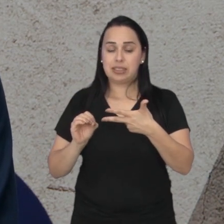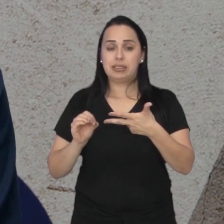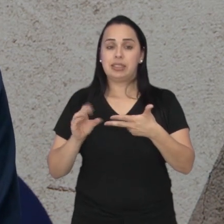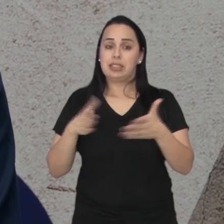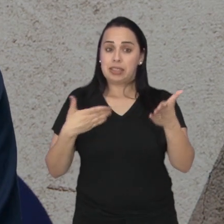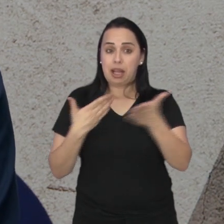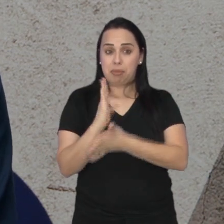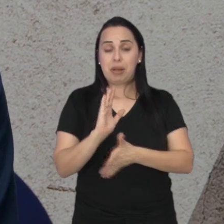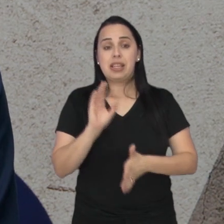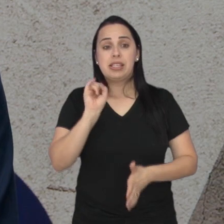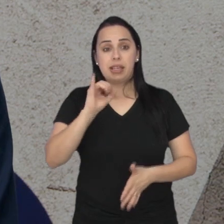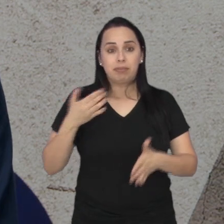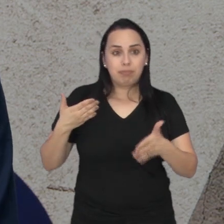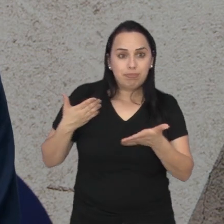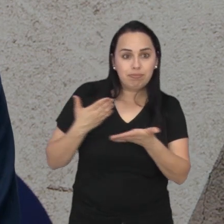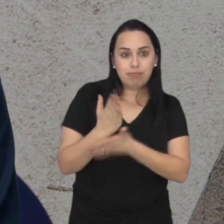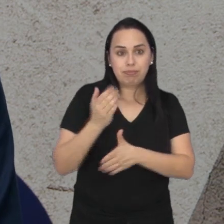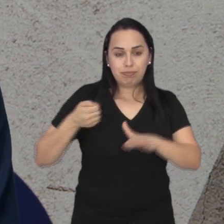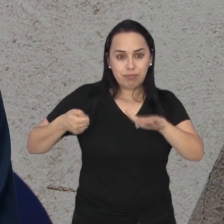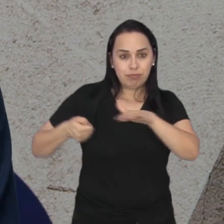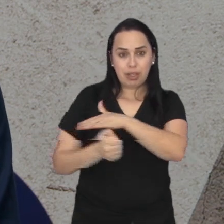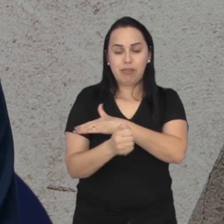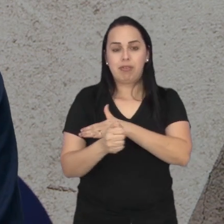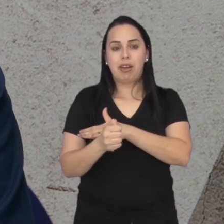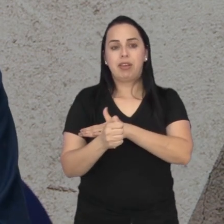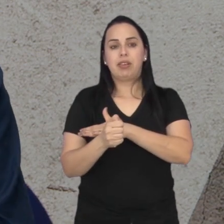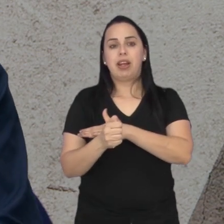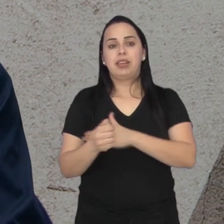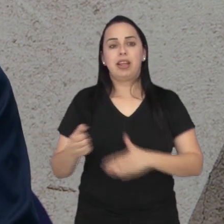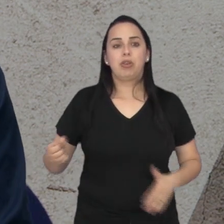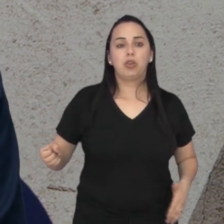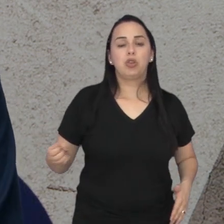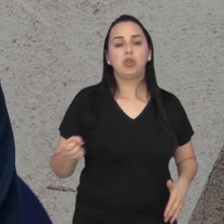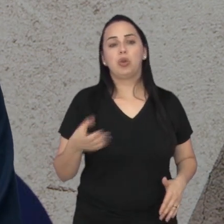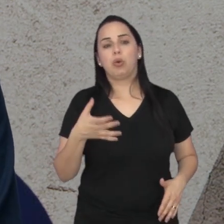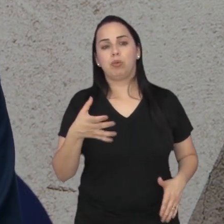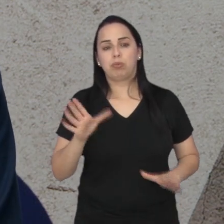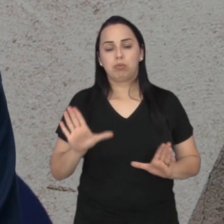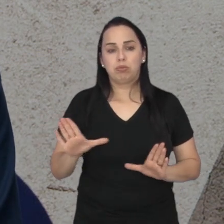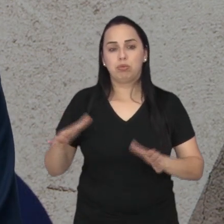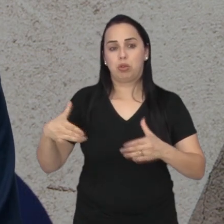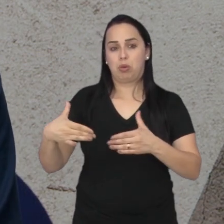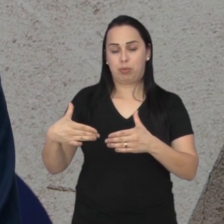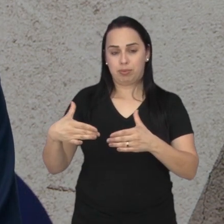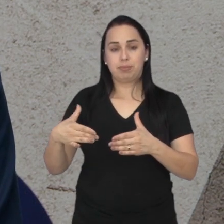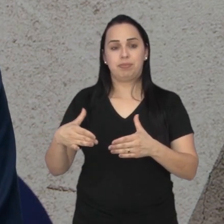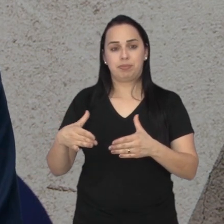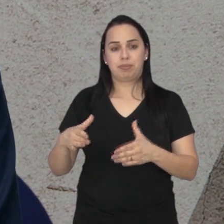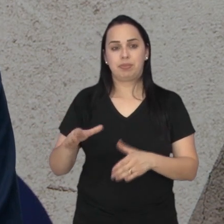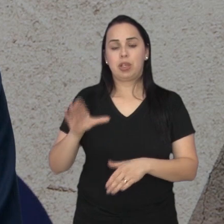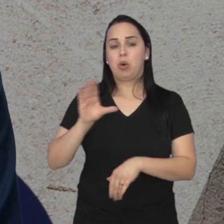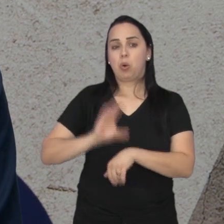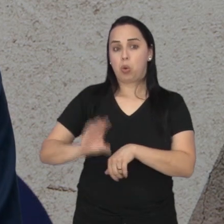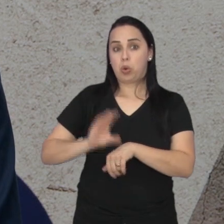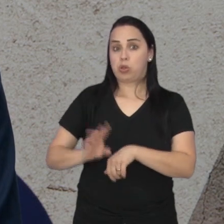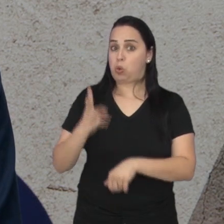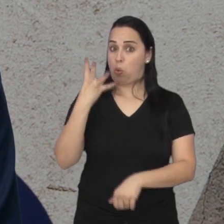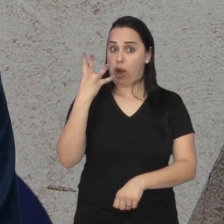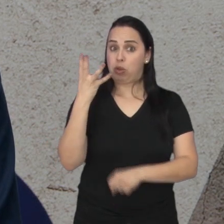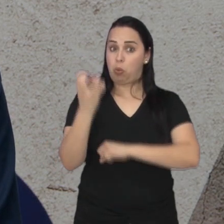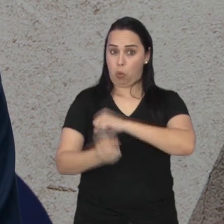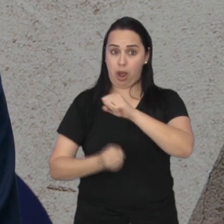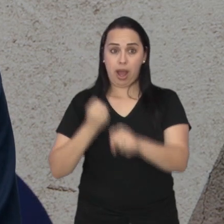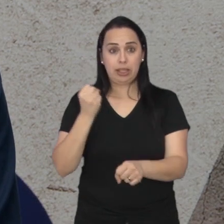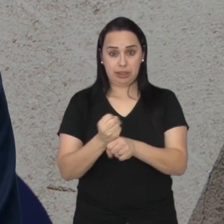E aí, vai, quando ele entrar, ele vai participar aí de um núcleo comum, que a gente fala, né? Então, o curso são quatro